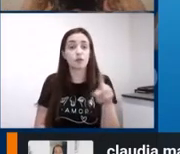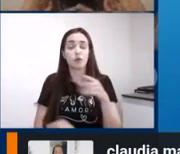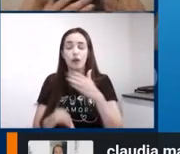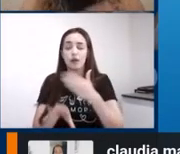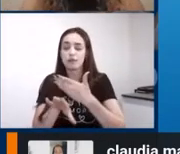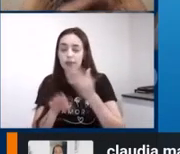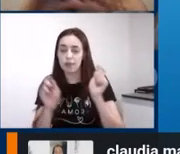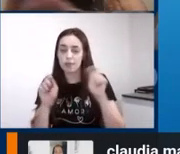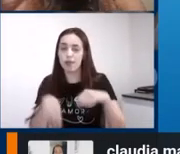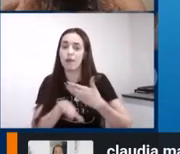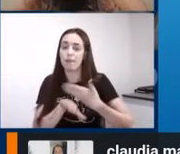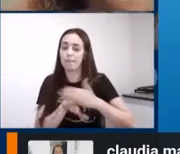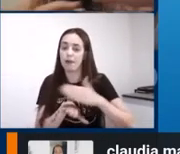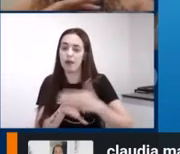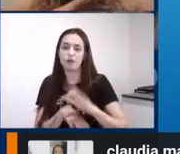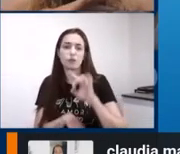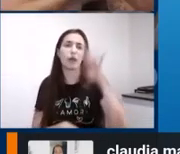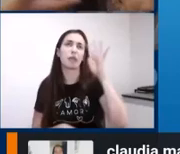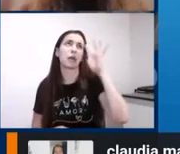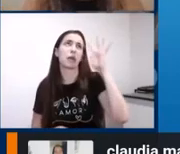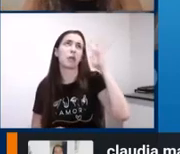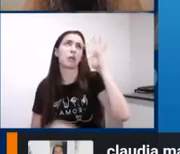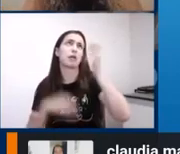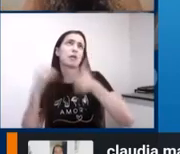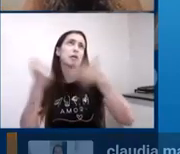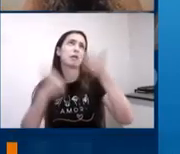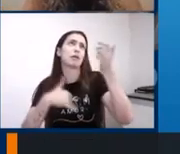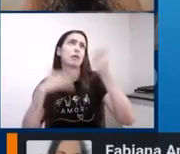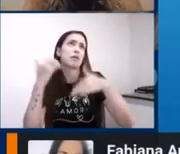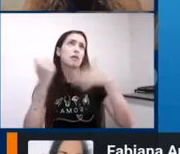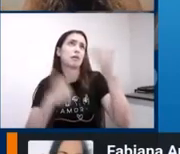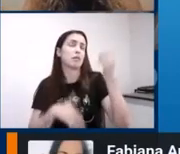igual ao meu, igual ao do Paulo, igual ao do Malo, igual ao de ninguém.